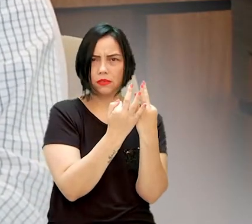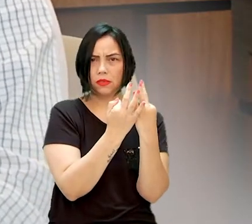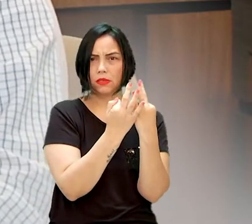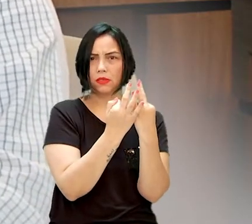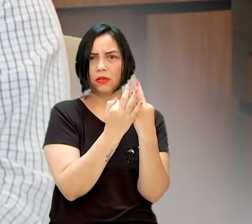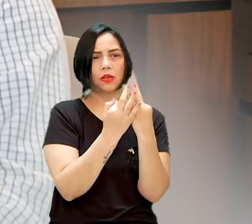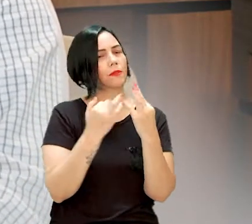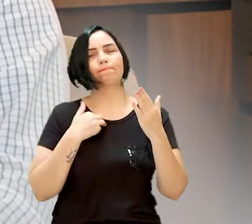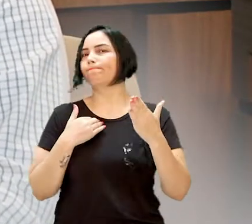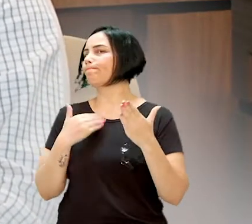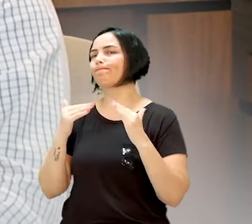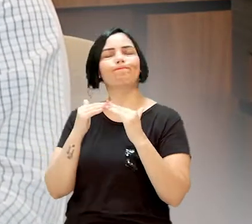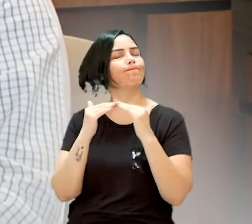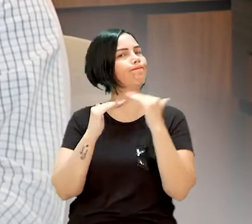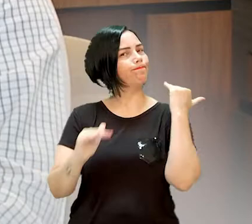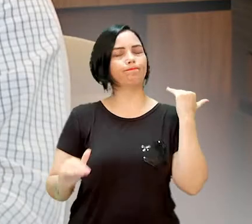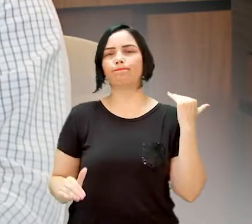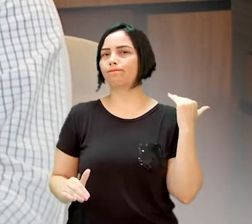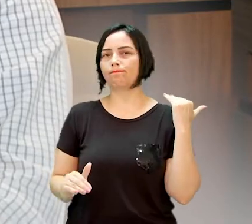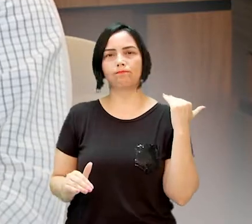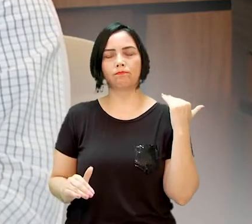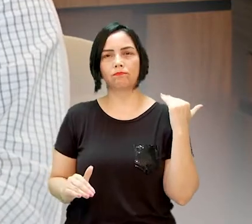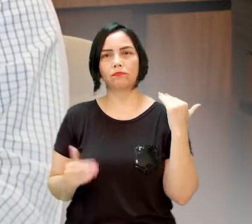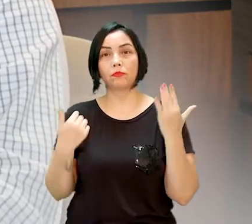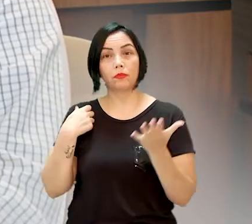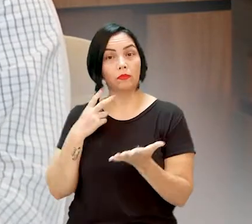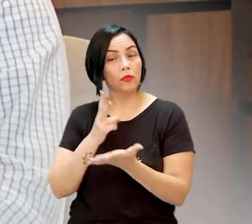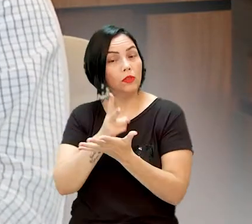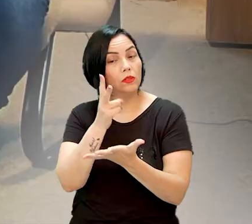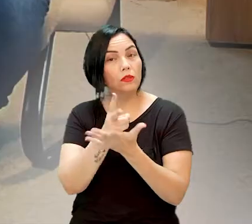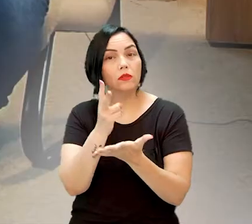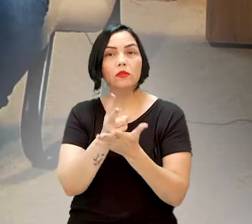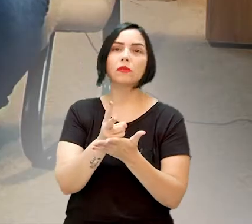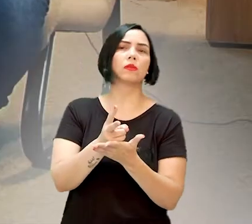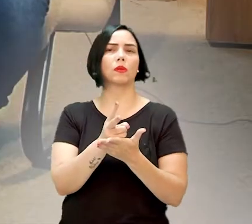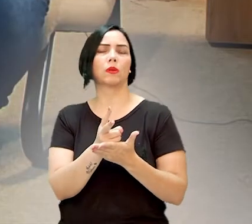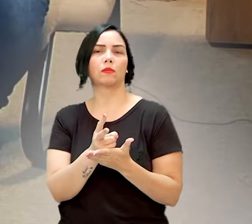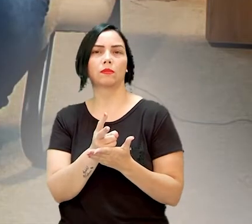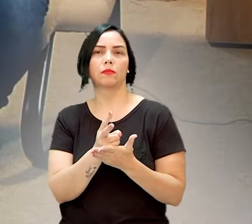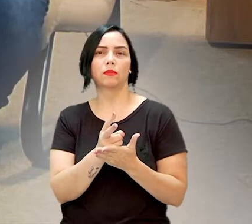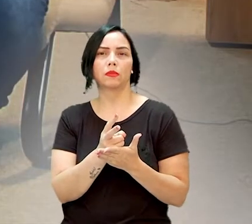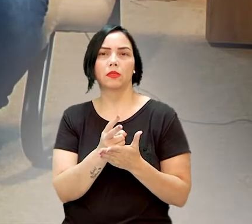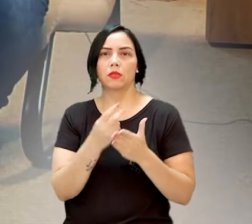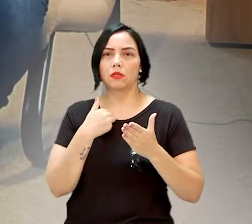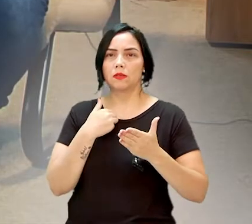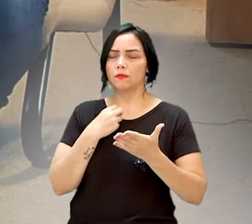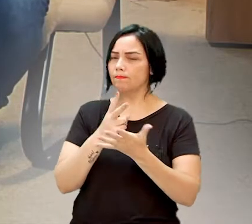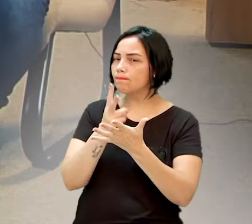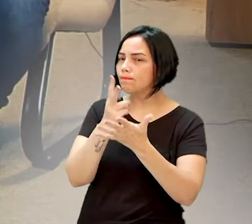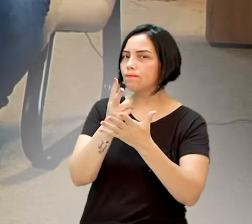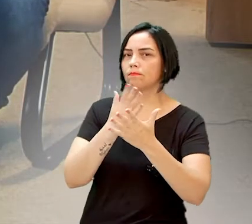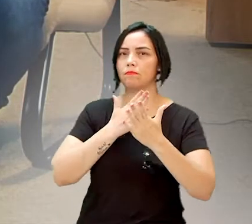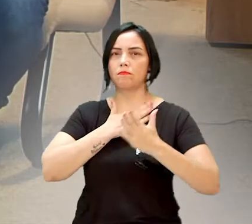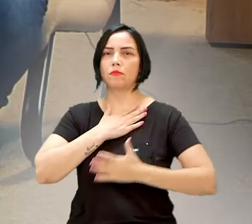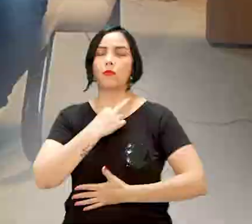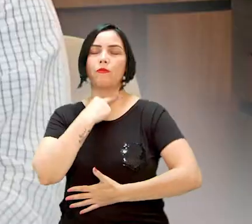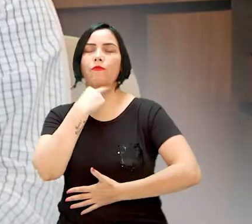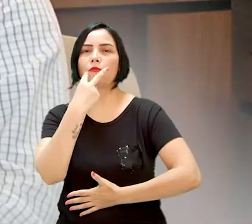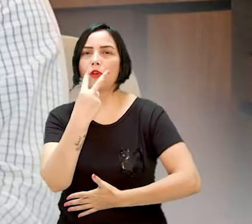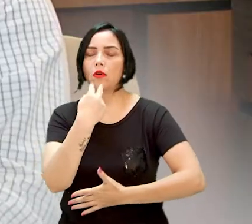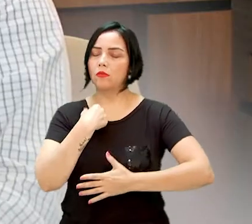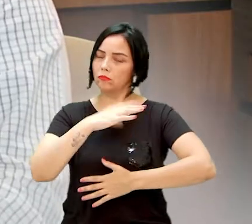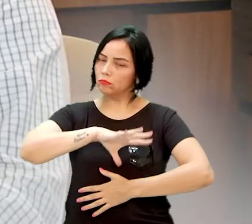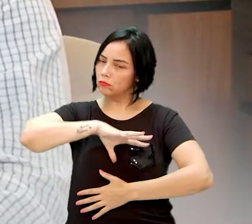da família, vai passar nessa Câmara de Vereadores. Enquanto eu existir, enquanto tiver fôlego de vida, enquanto não tirarem a minha voz,